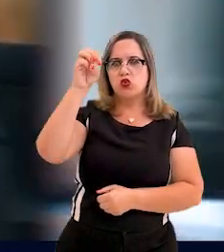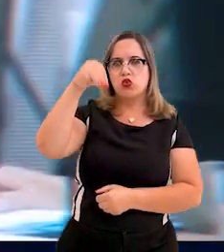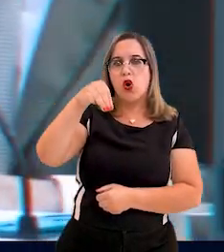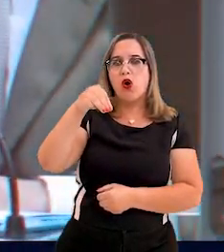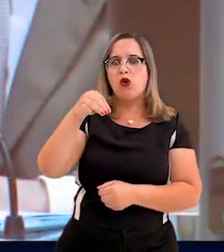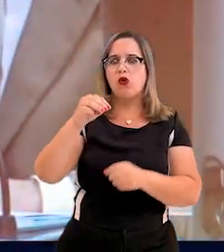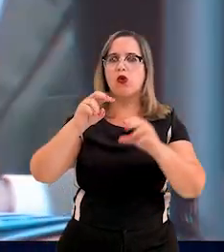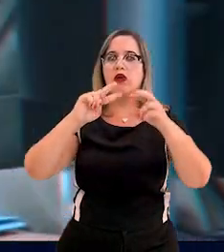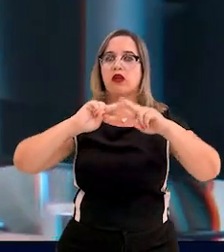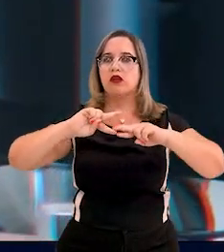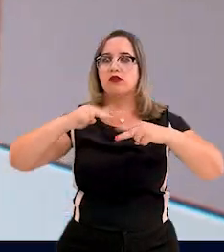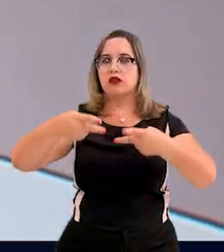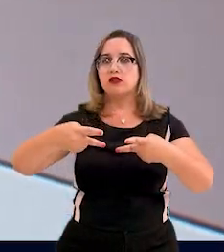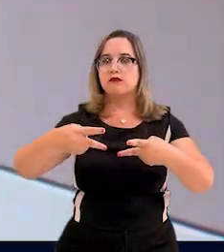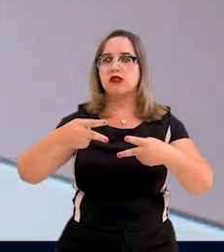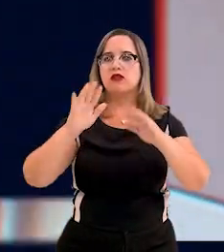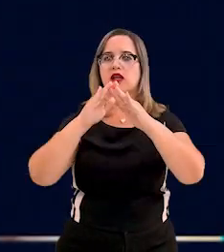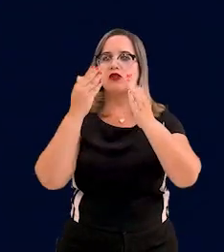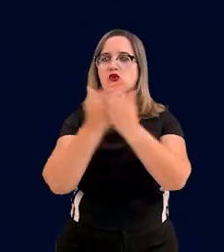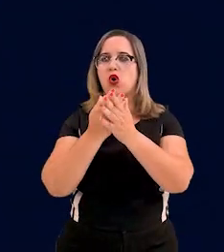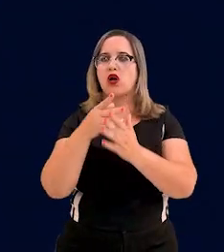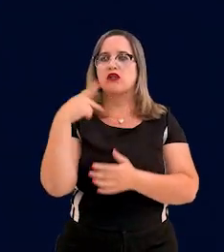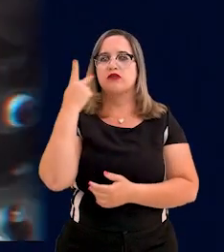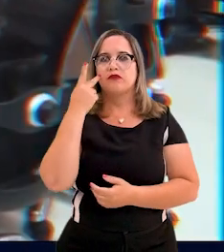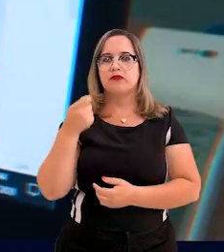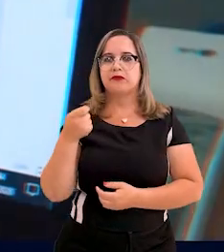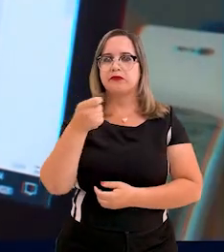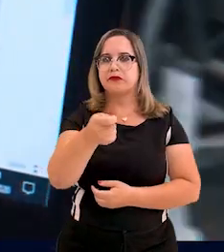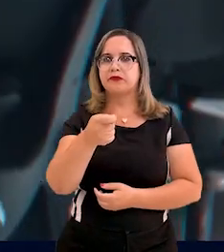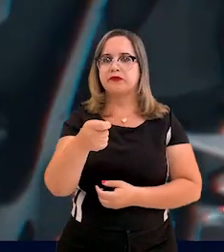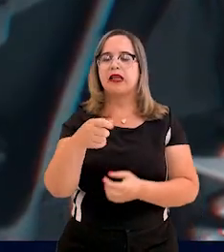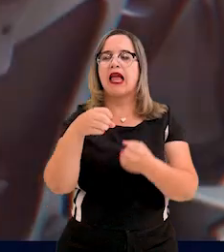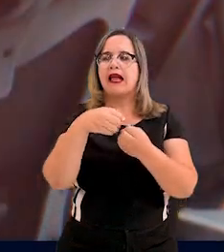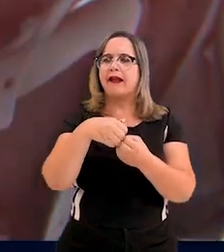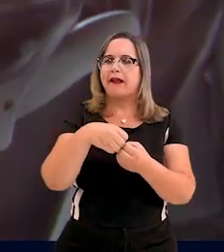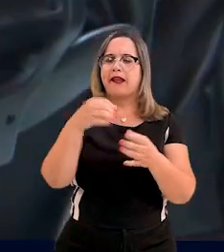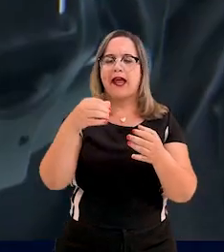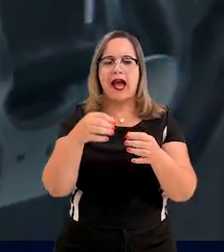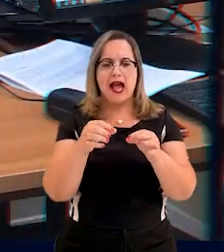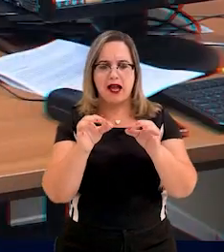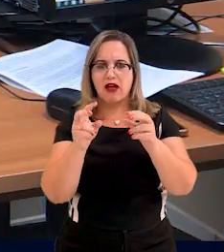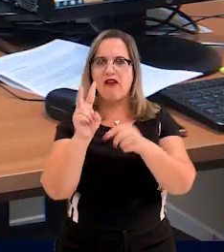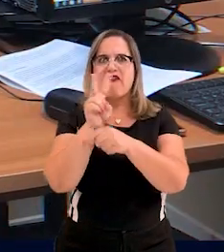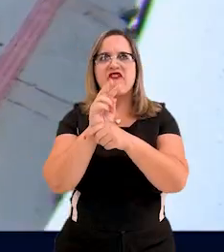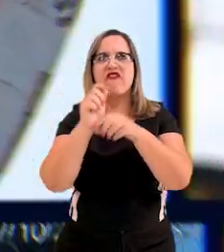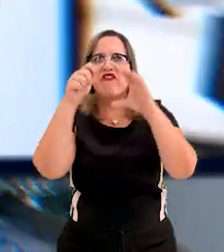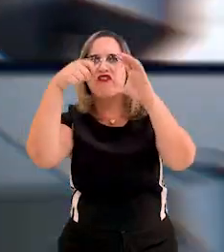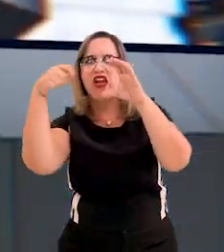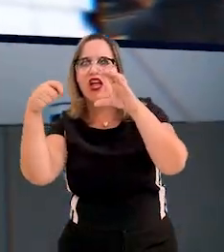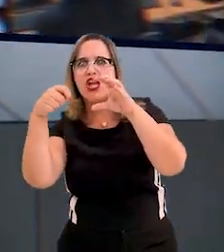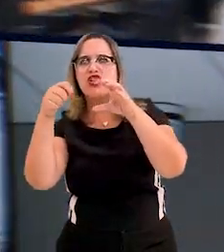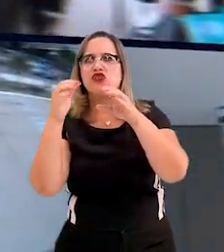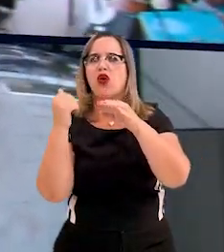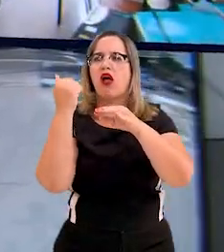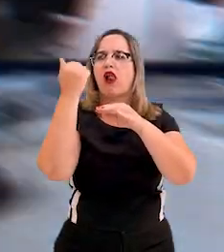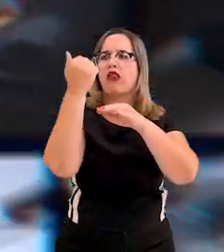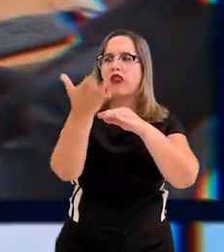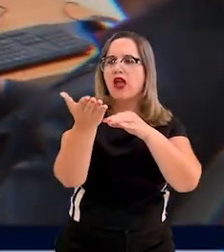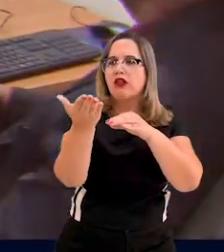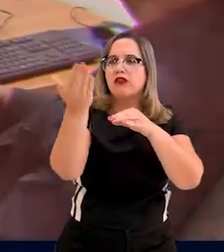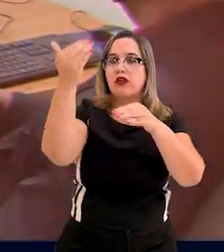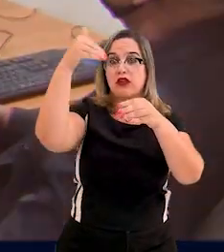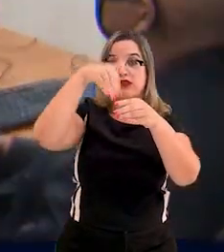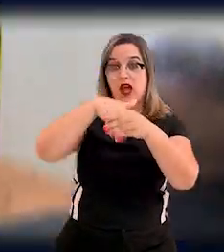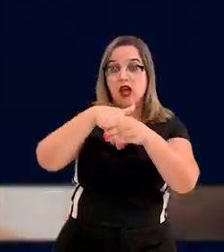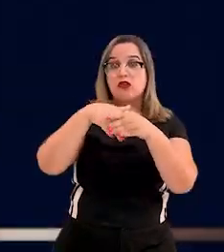transmissão do Colégio de Procuradores, a instalação de vídeo monitoramento nas áreas internas